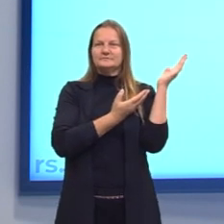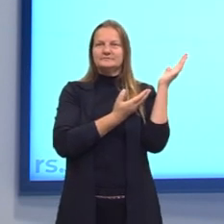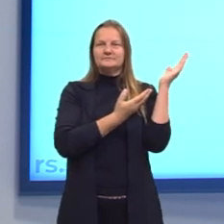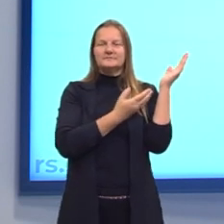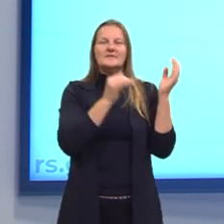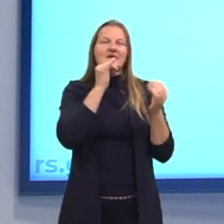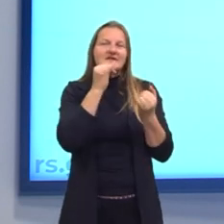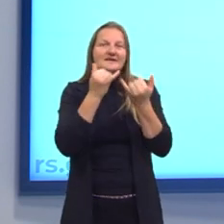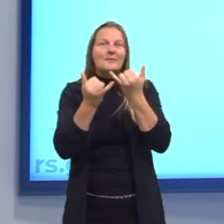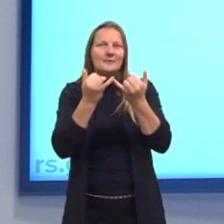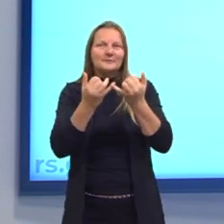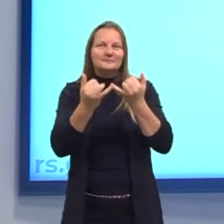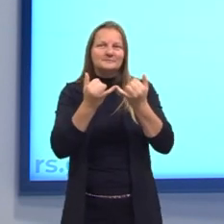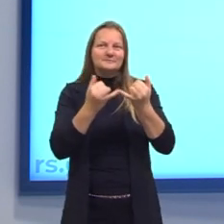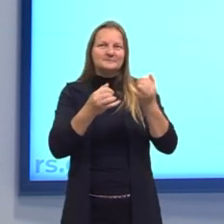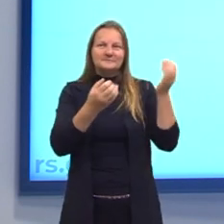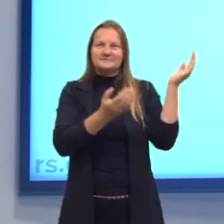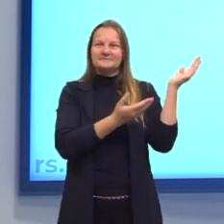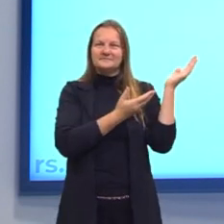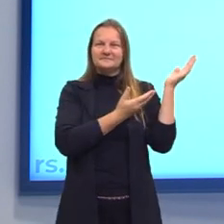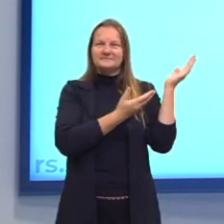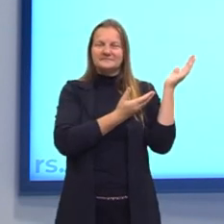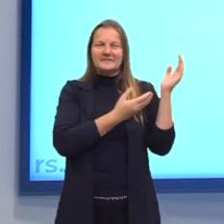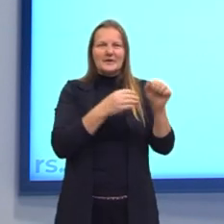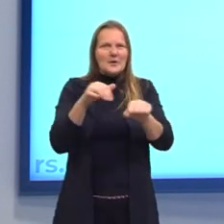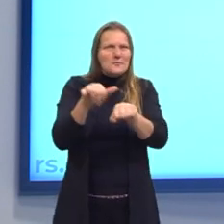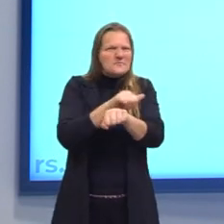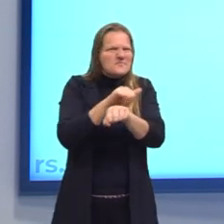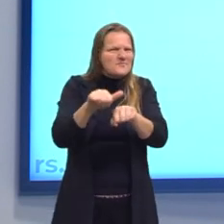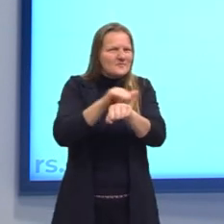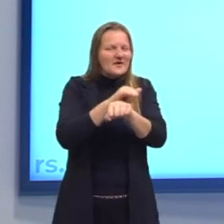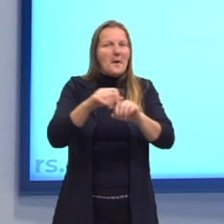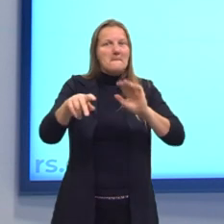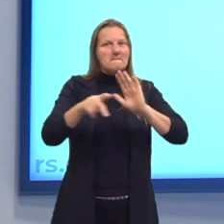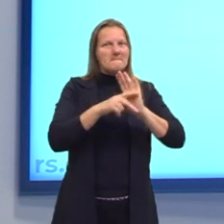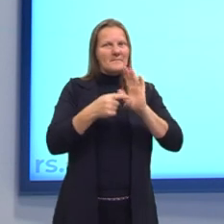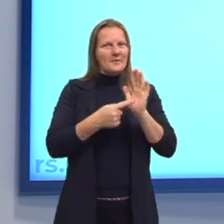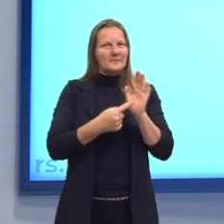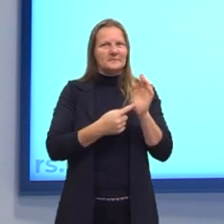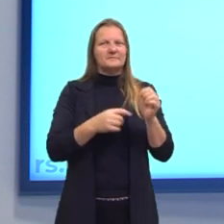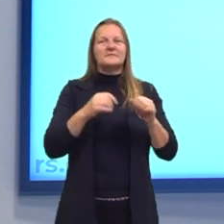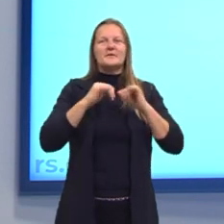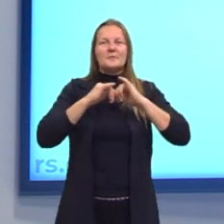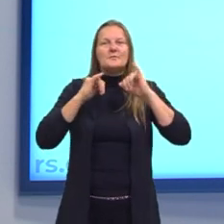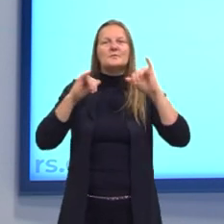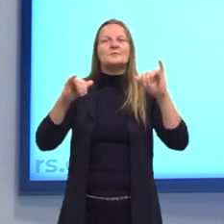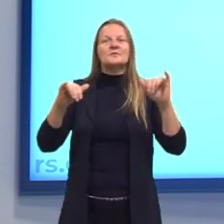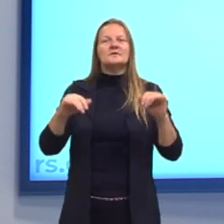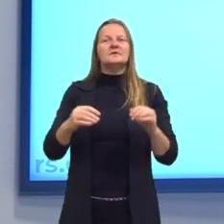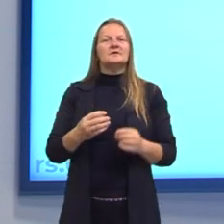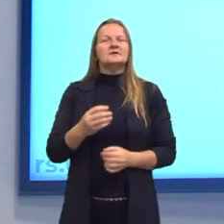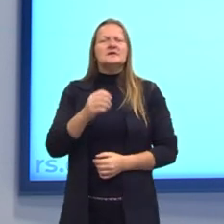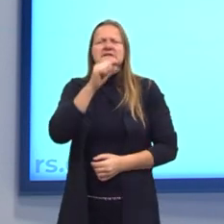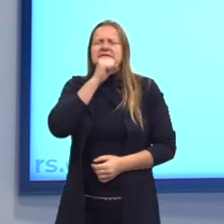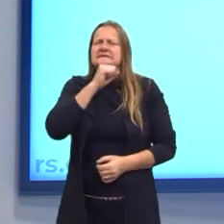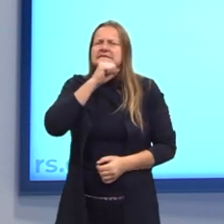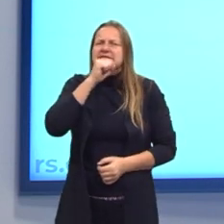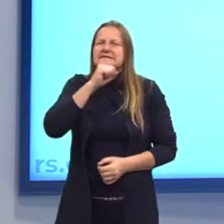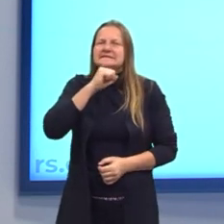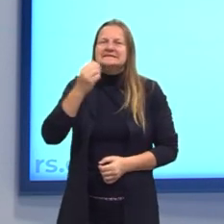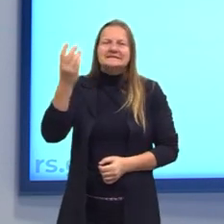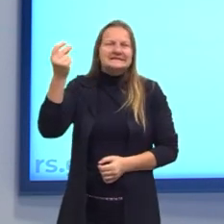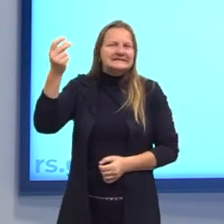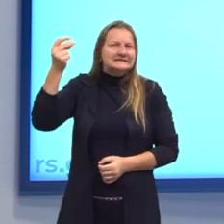exemplo da propaganda produto pelo produto, que era uma propaganda também bem antiga, de quando eu era